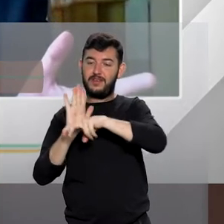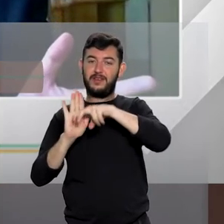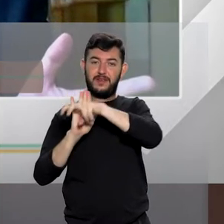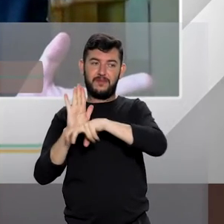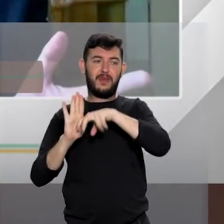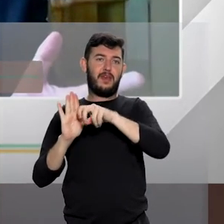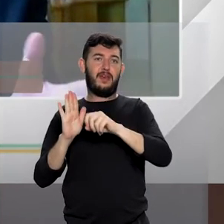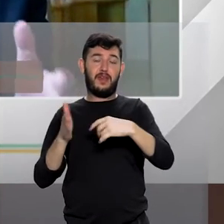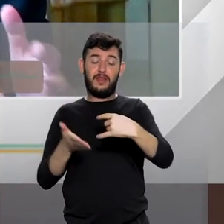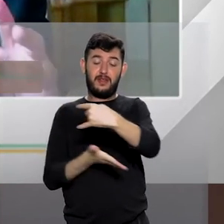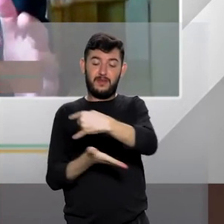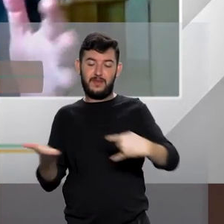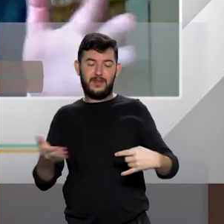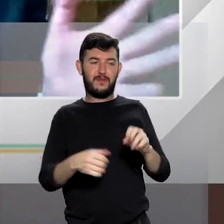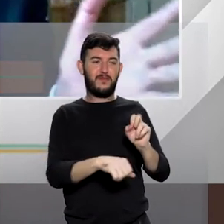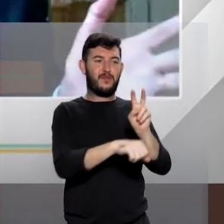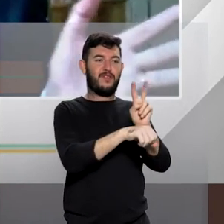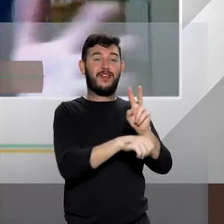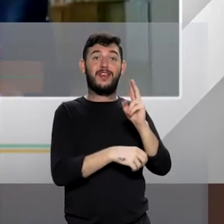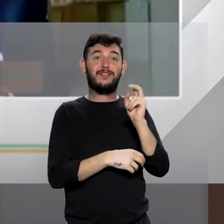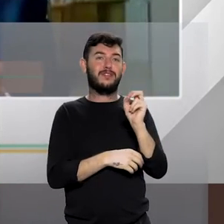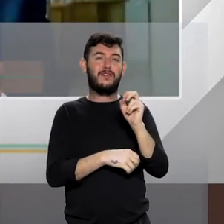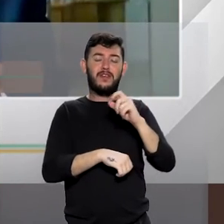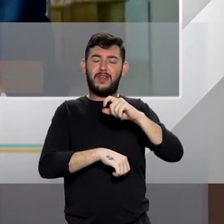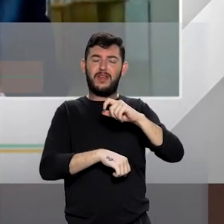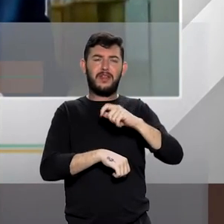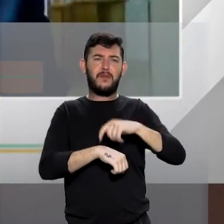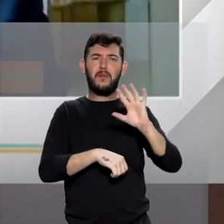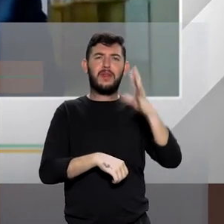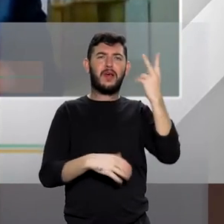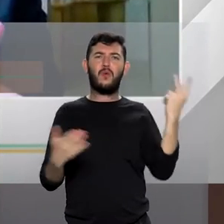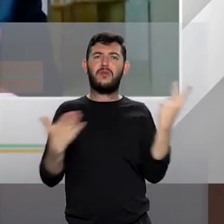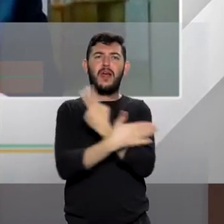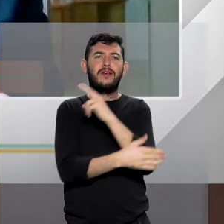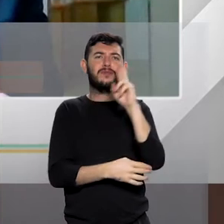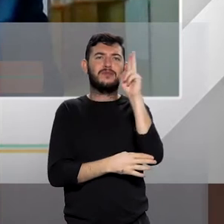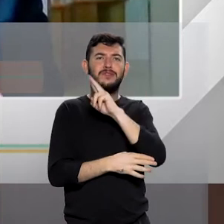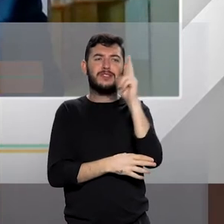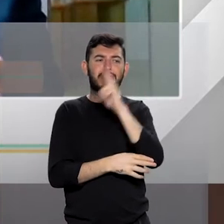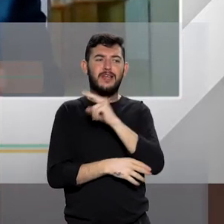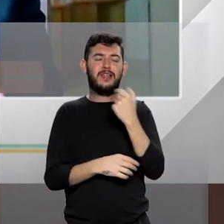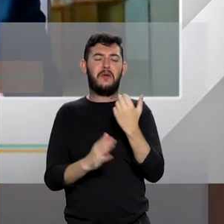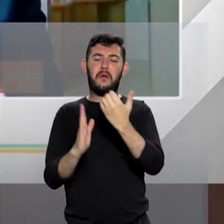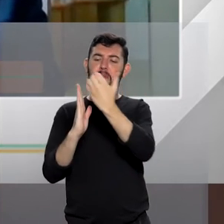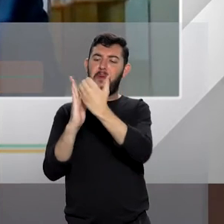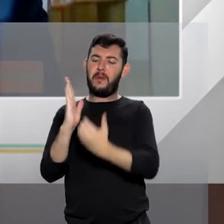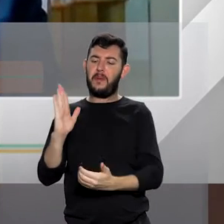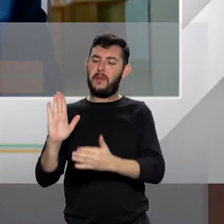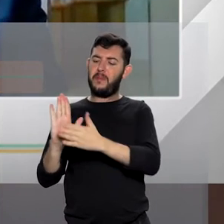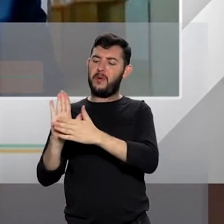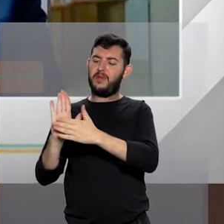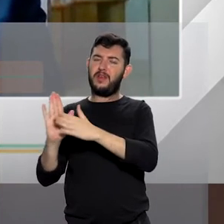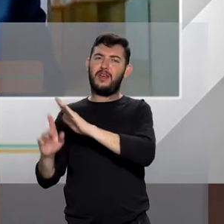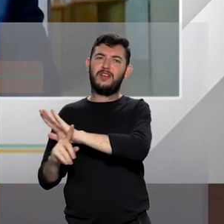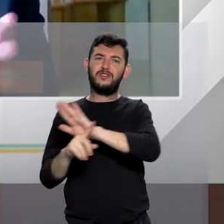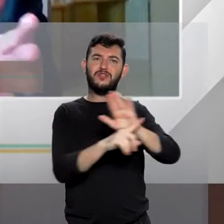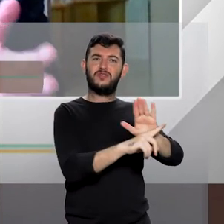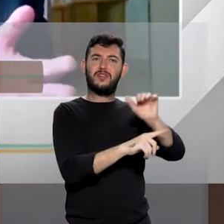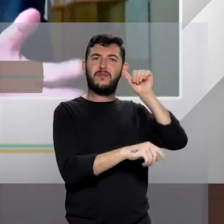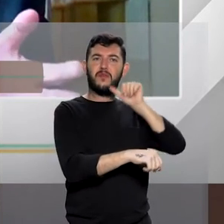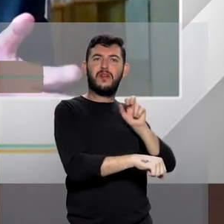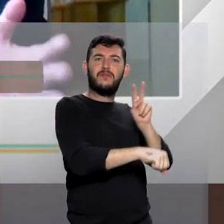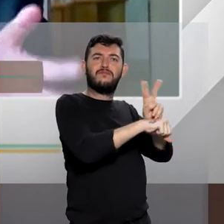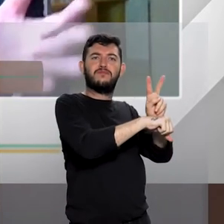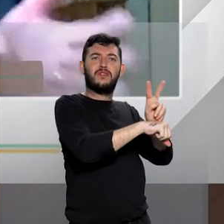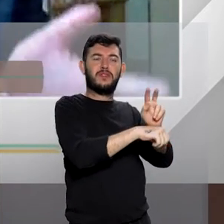das medidas protetivas de urgência, um conjunto de intervenções destinadas a proteger a mulher, o próprio nome fala, são medidas que não